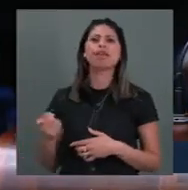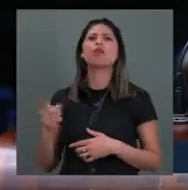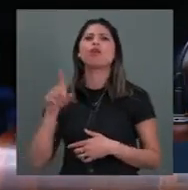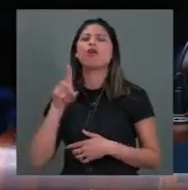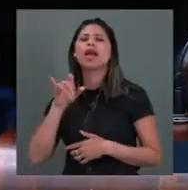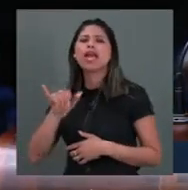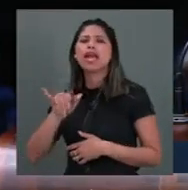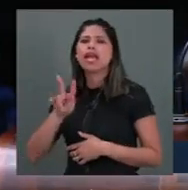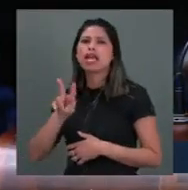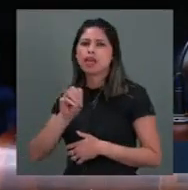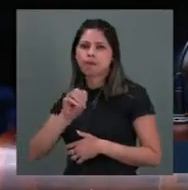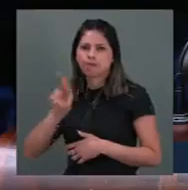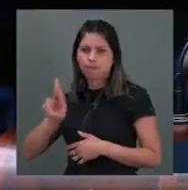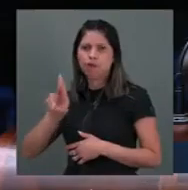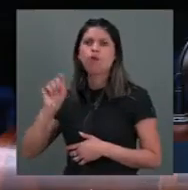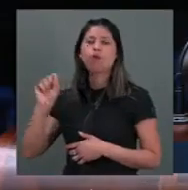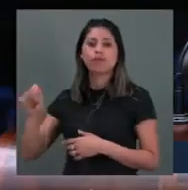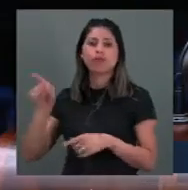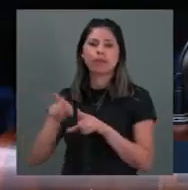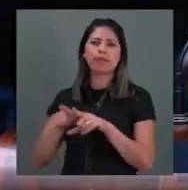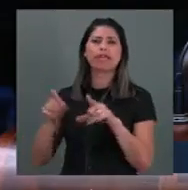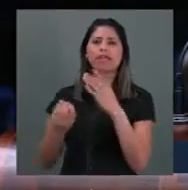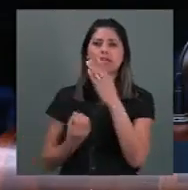que elaboramos a Constituição de 88. 88. 88. 88.